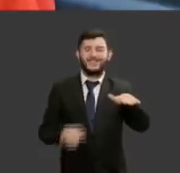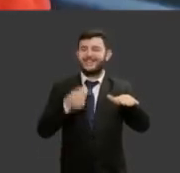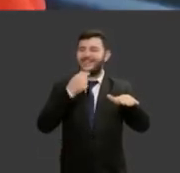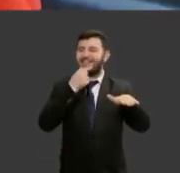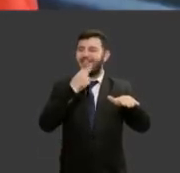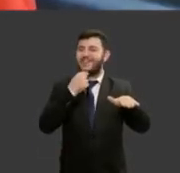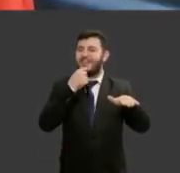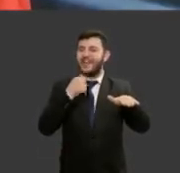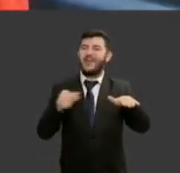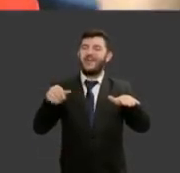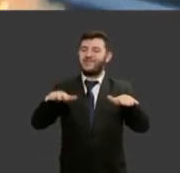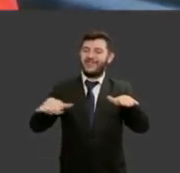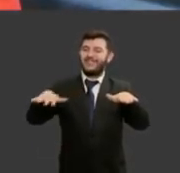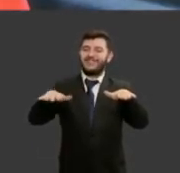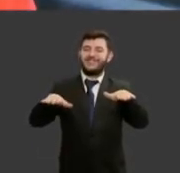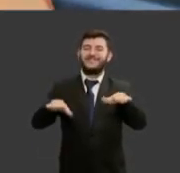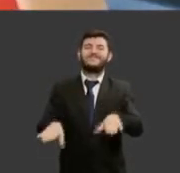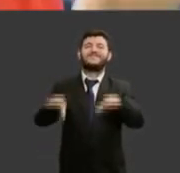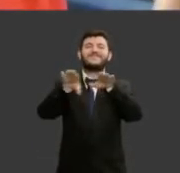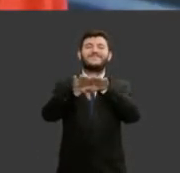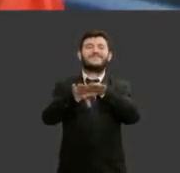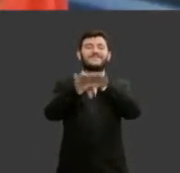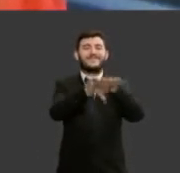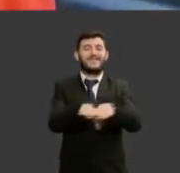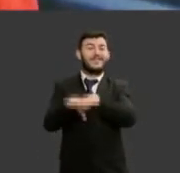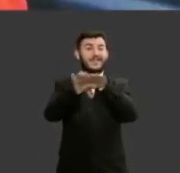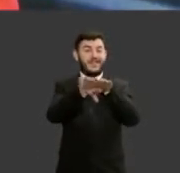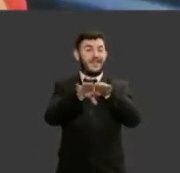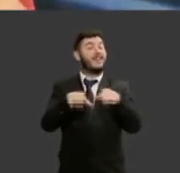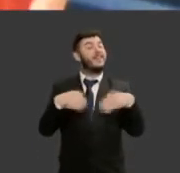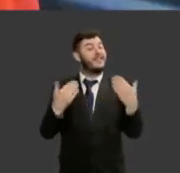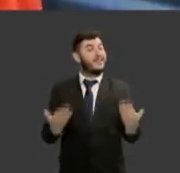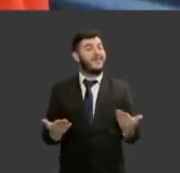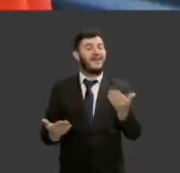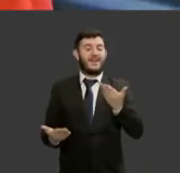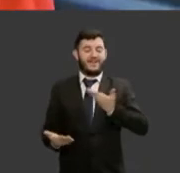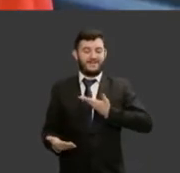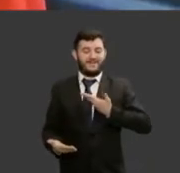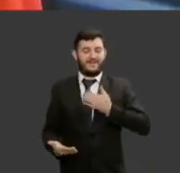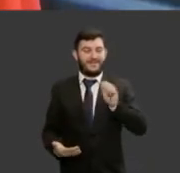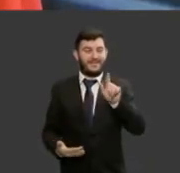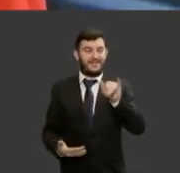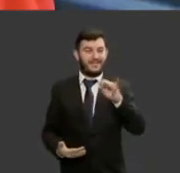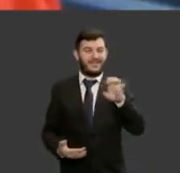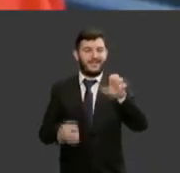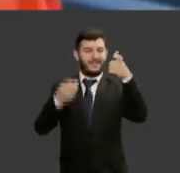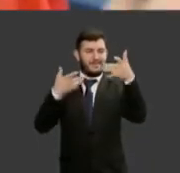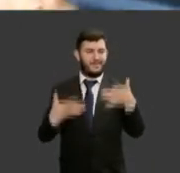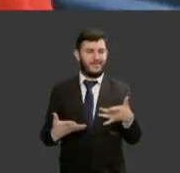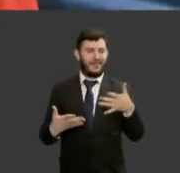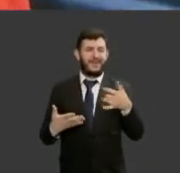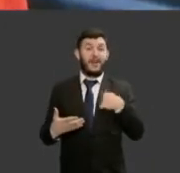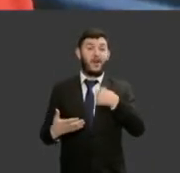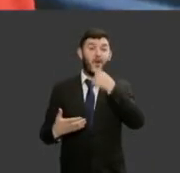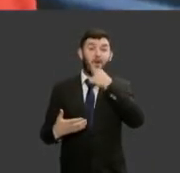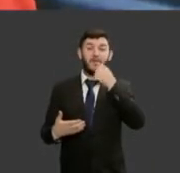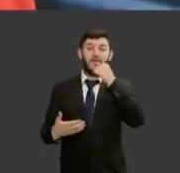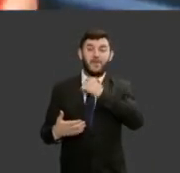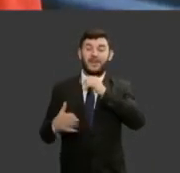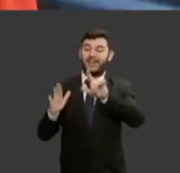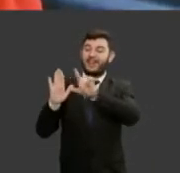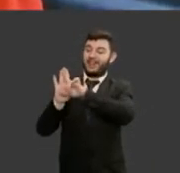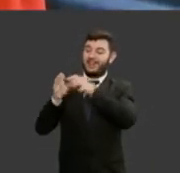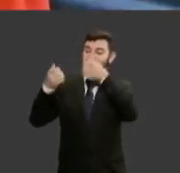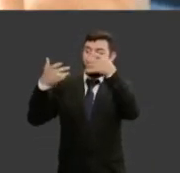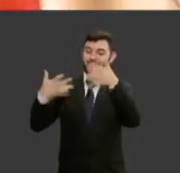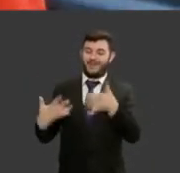obrigações infelizmente mais obrigações do que direitos mas não é isso que nós queremos e de 1988 para